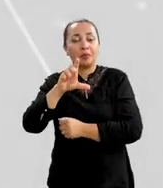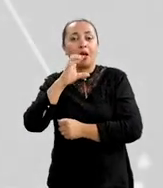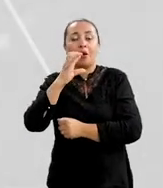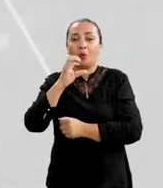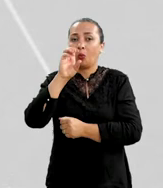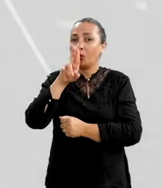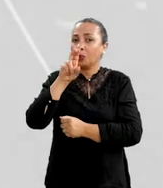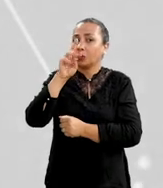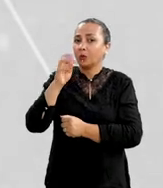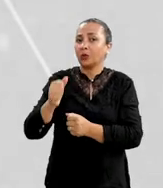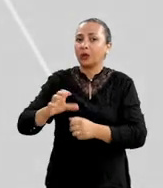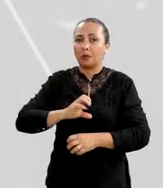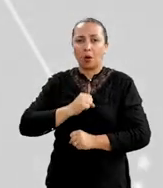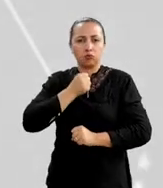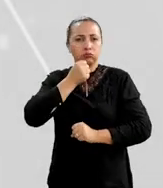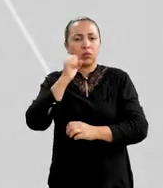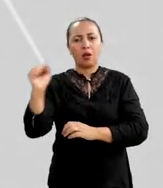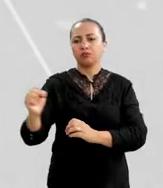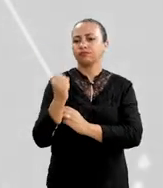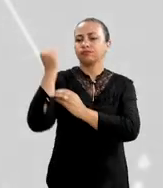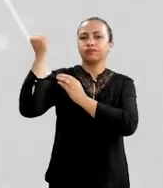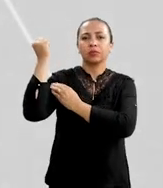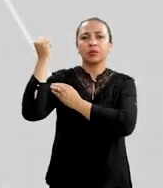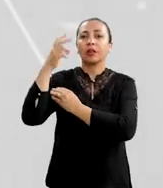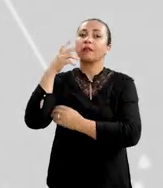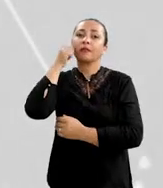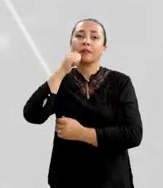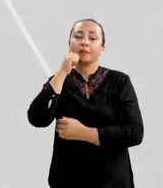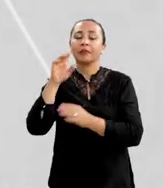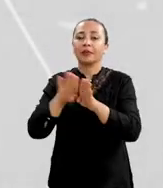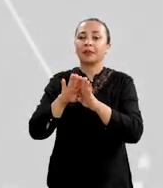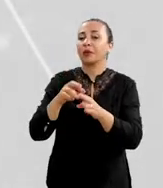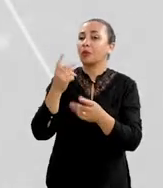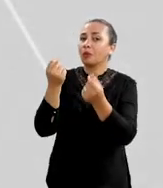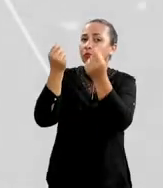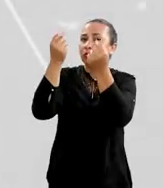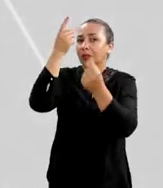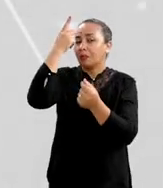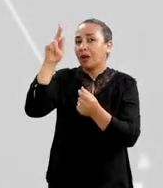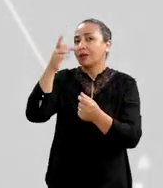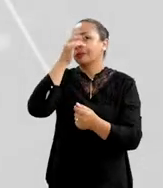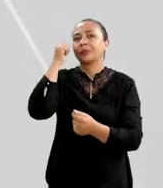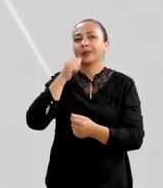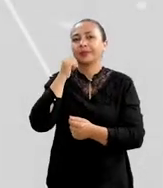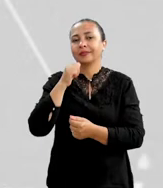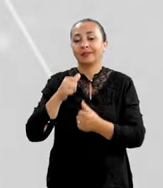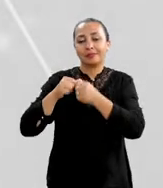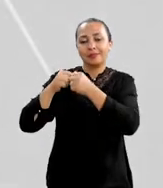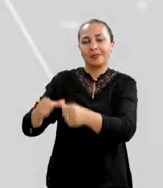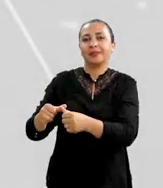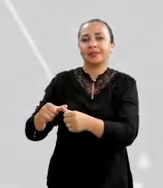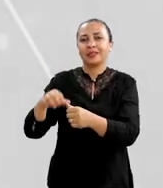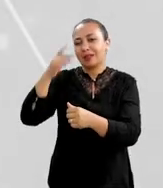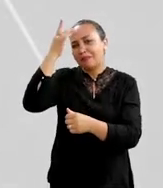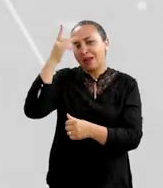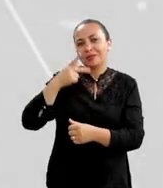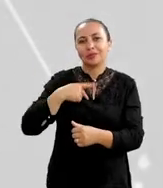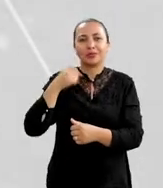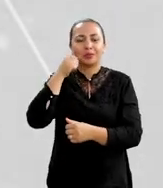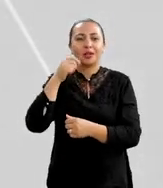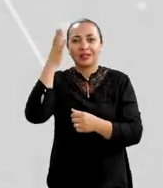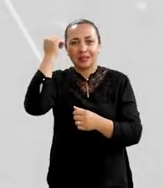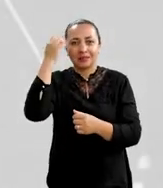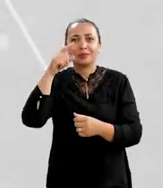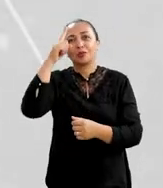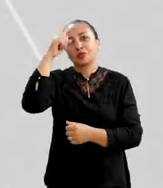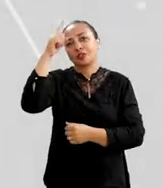meliponicultura. E também o empoderamento feminino através da meliponicultura como uma fonte de renda para ela. E é uma permanência